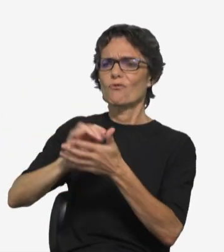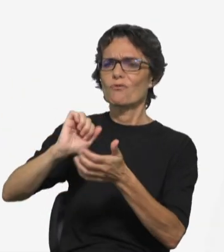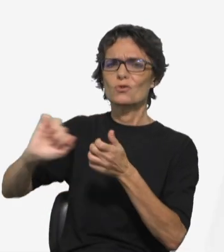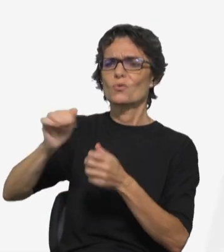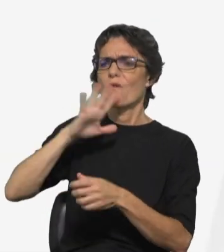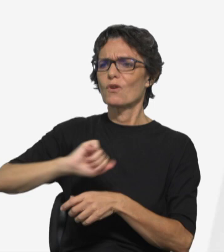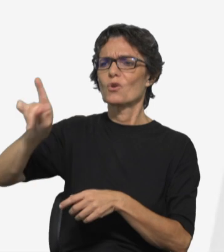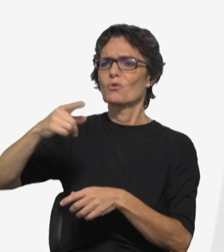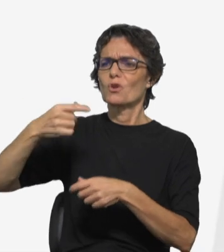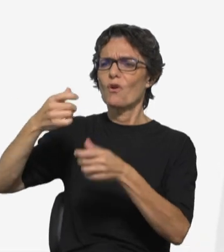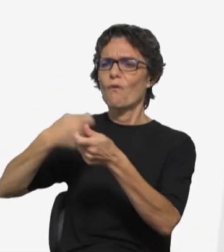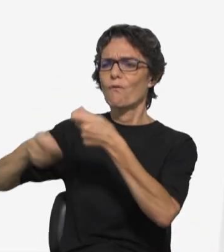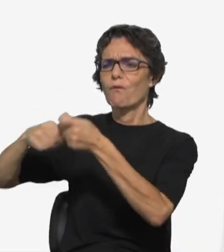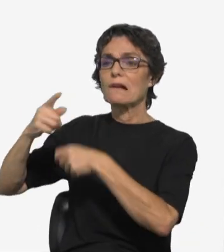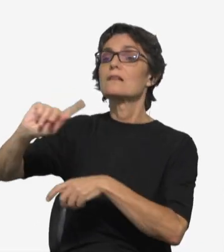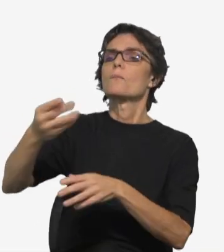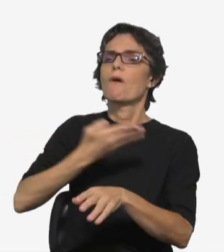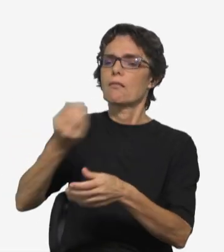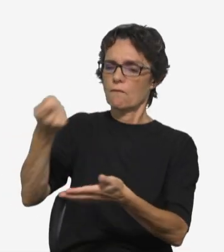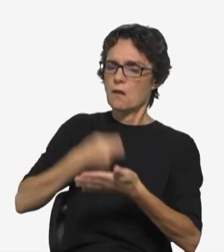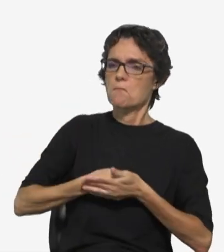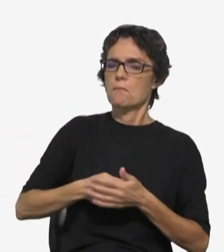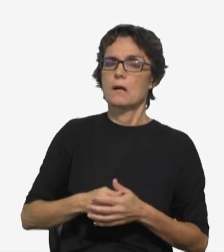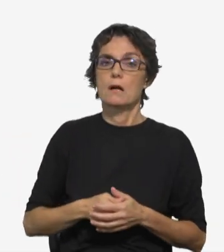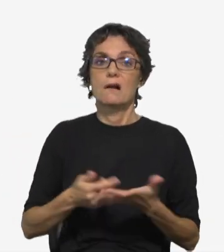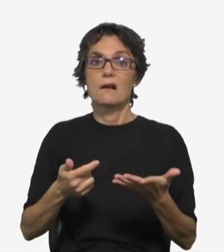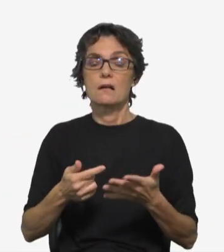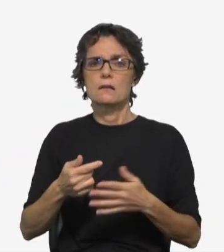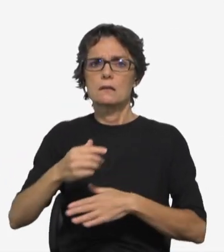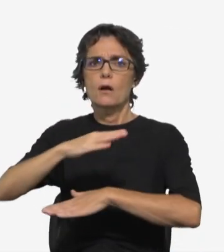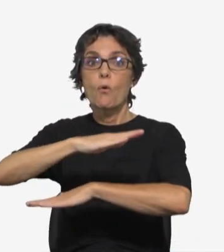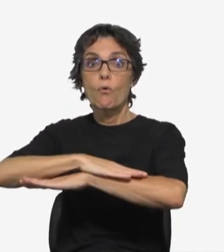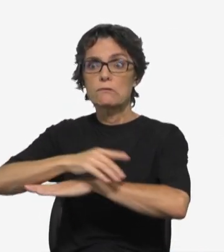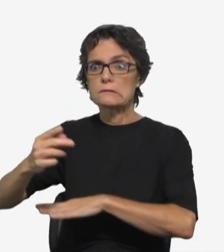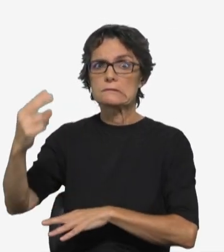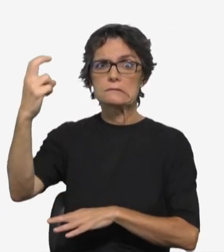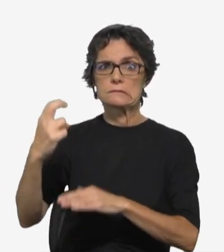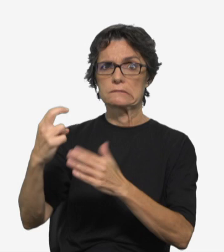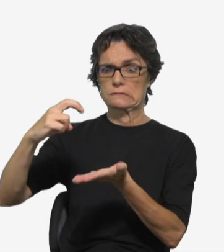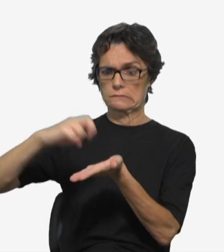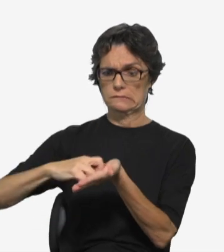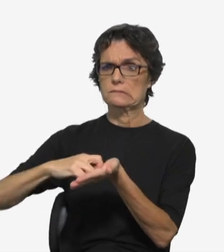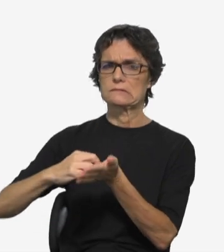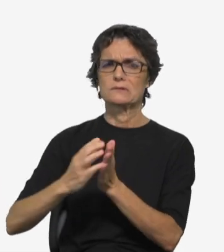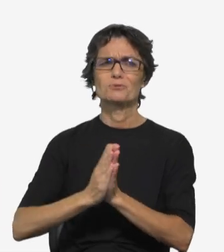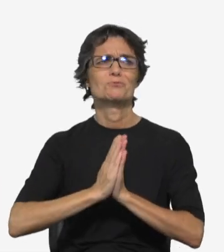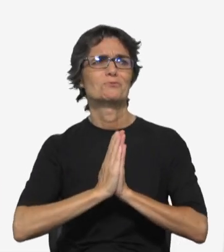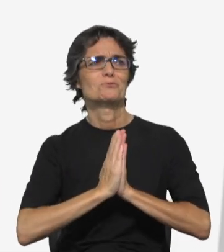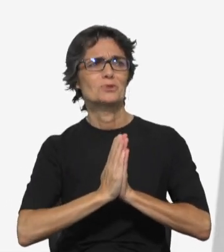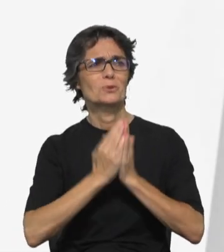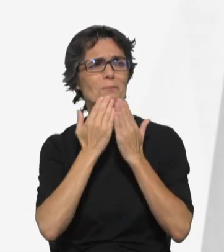para assim pagar a dívida. Então o servo prostrou-se a seus pés, dizendo, Senhor,